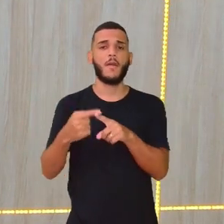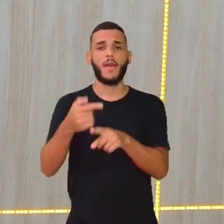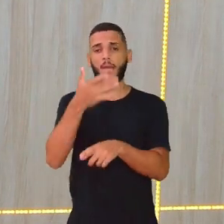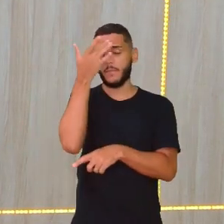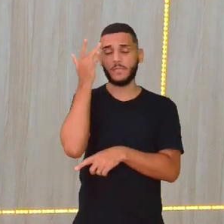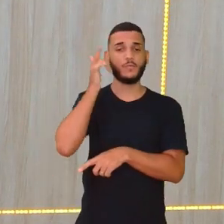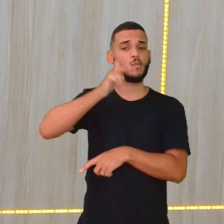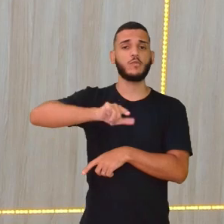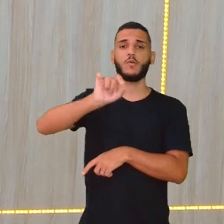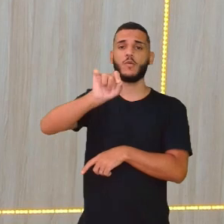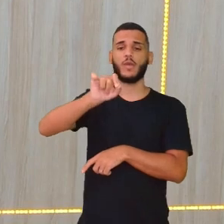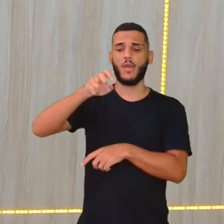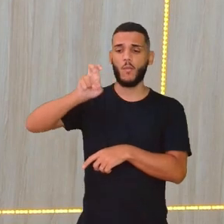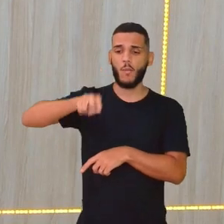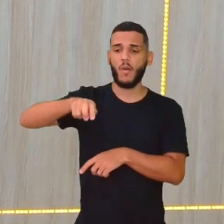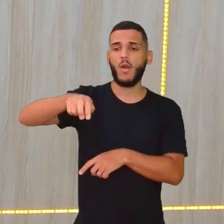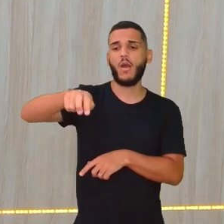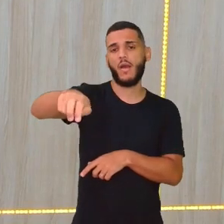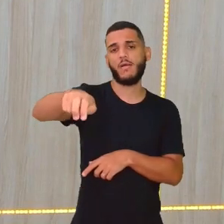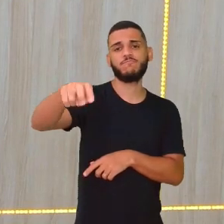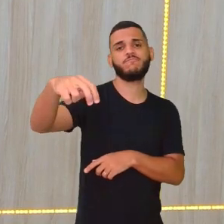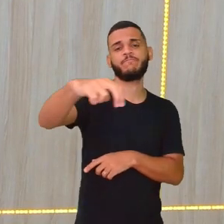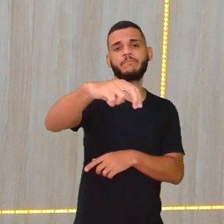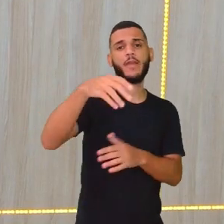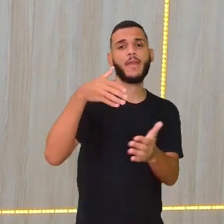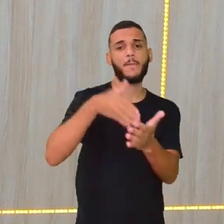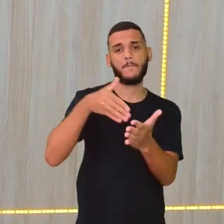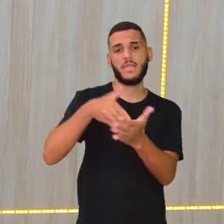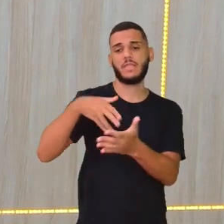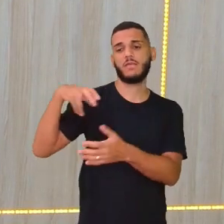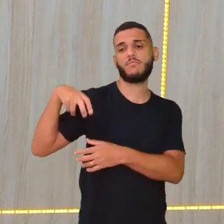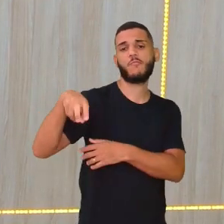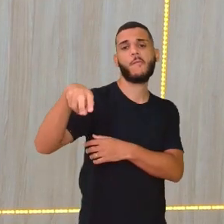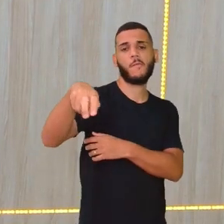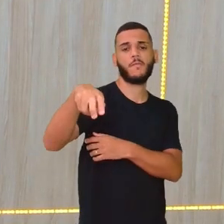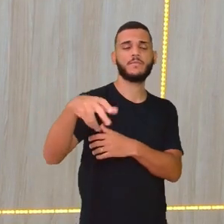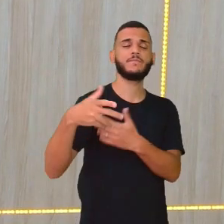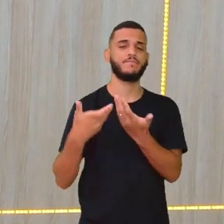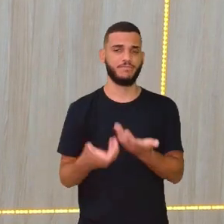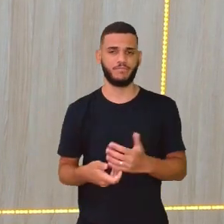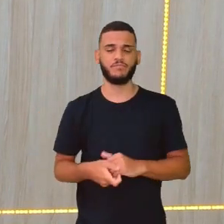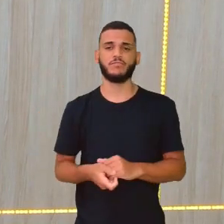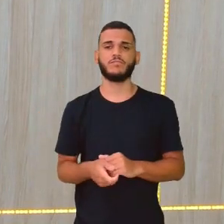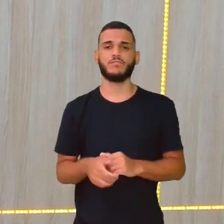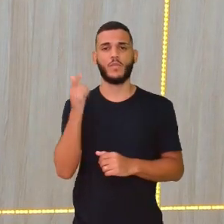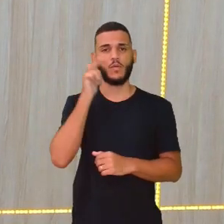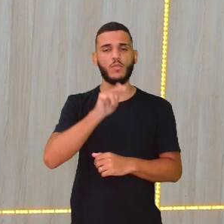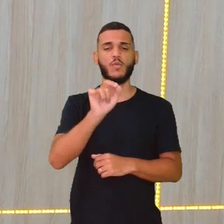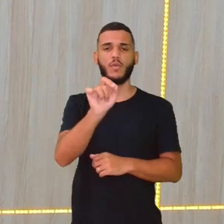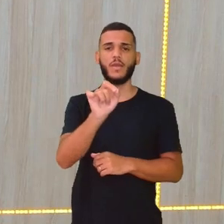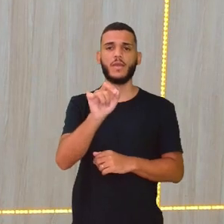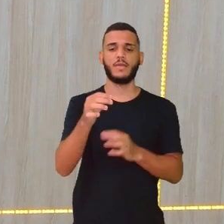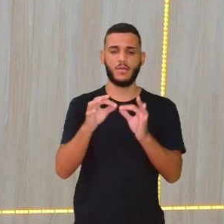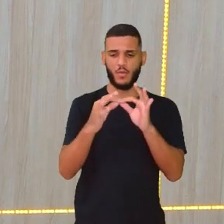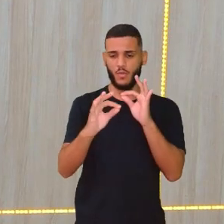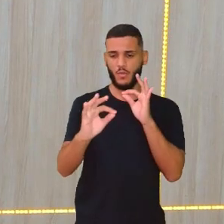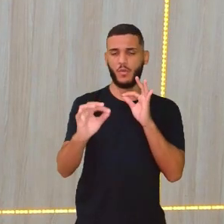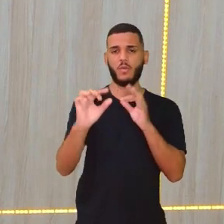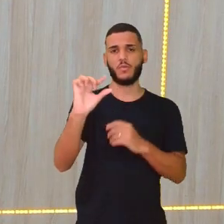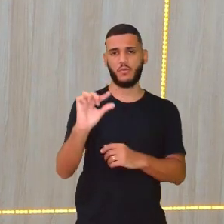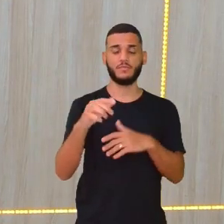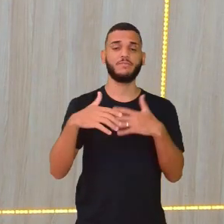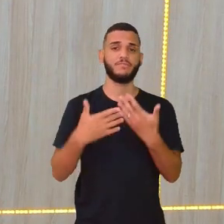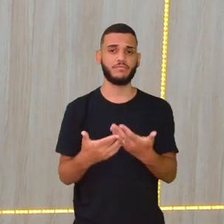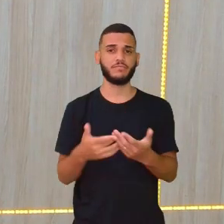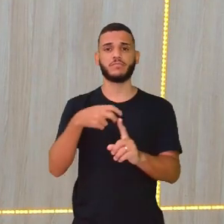né? Percorrer muitas bases. Então, para que ele consiga fazer um pequeno percurso. E aí, cada